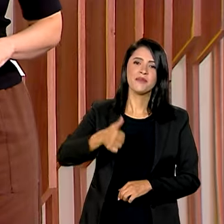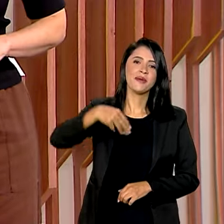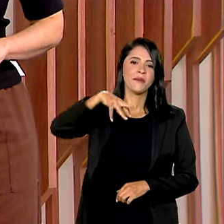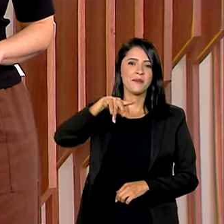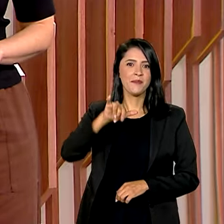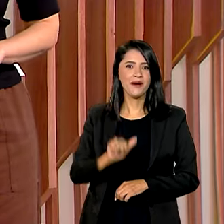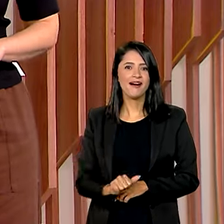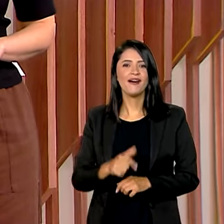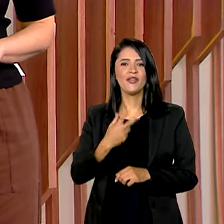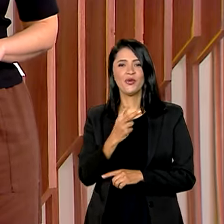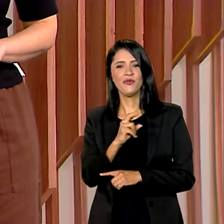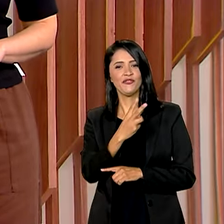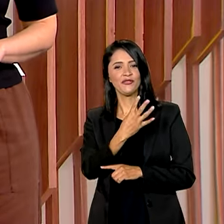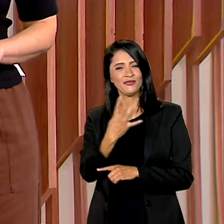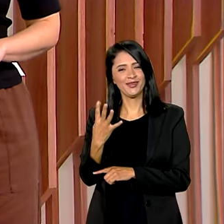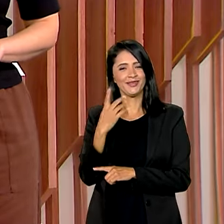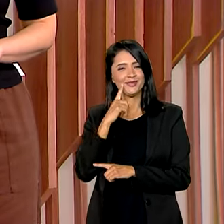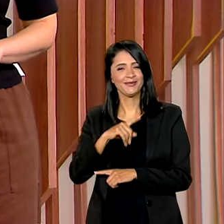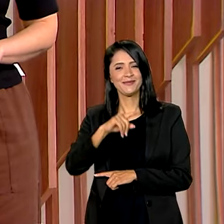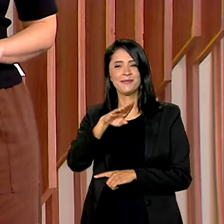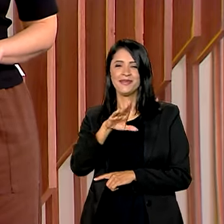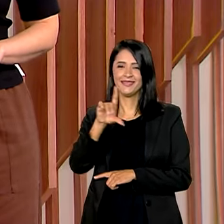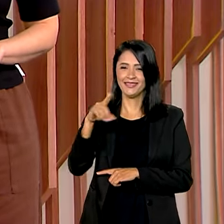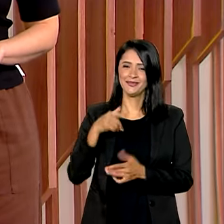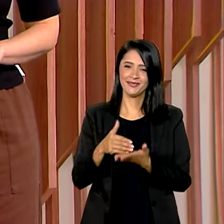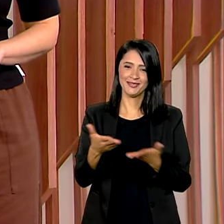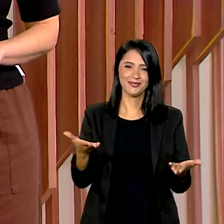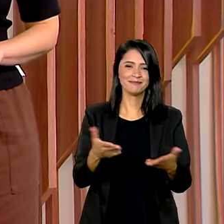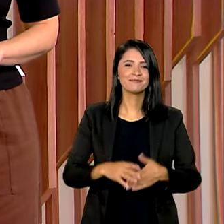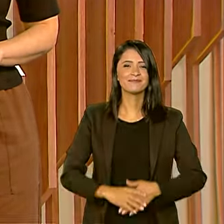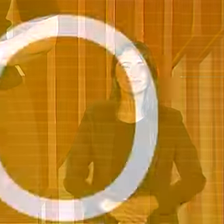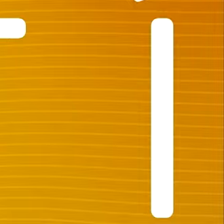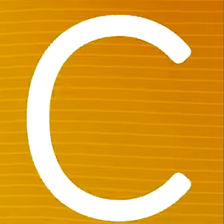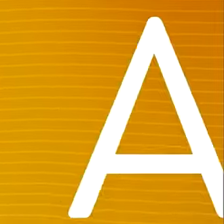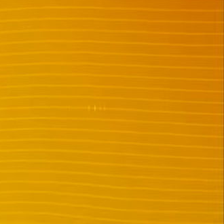de maio de 2024, o Brasil em Dia começa agora.